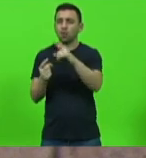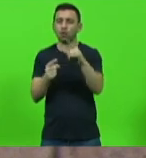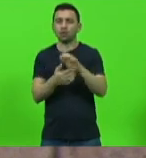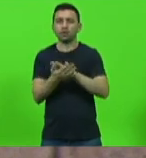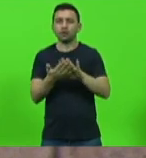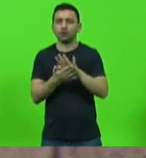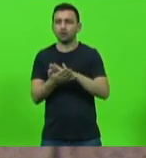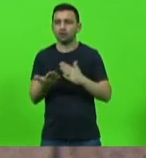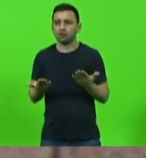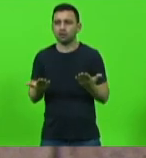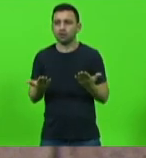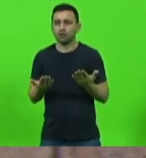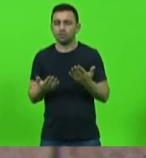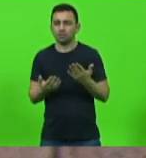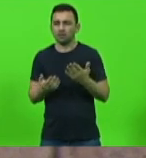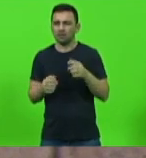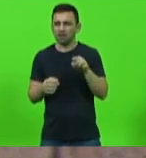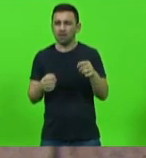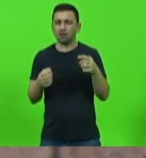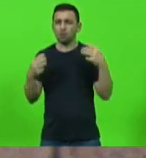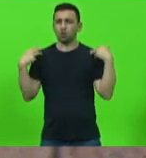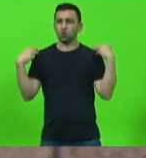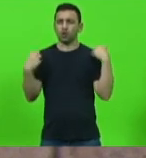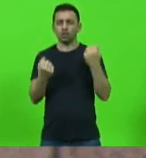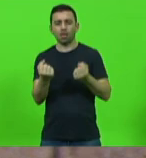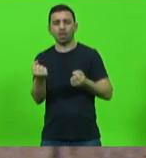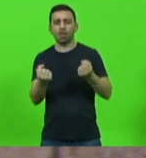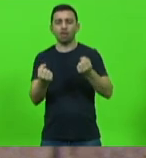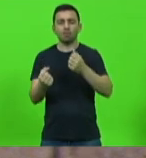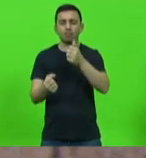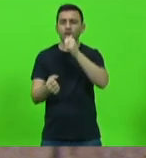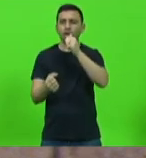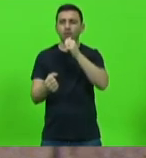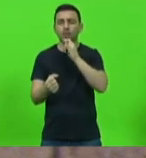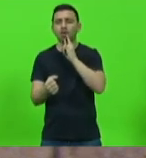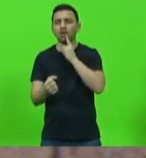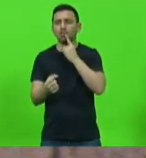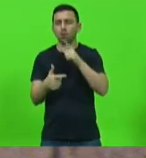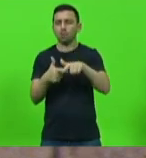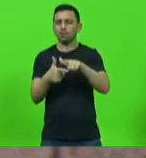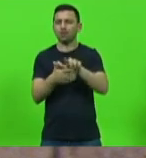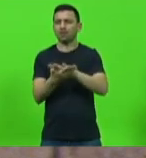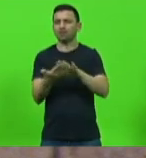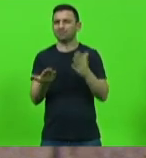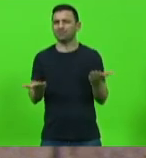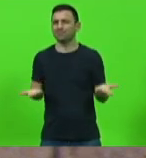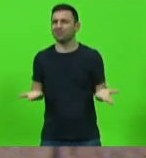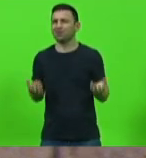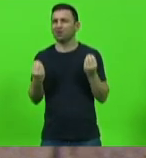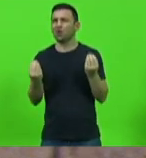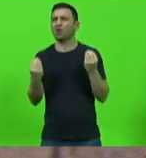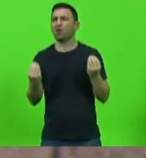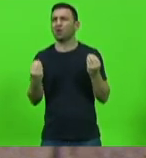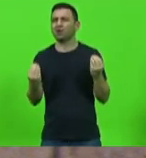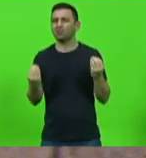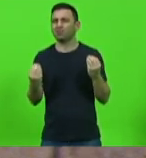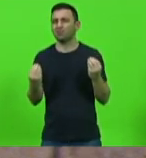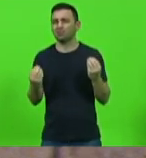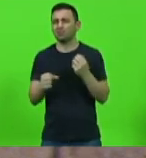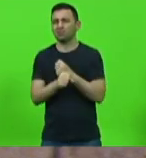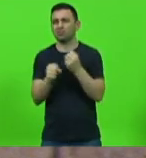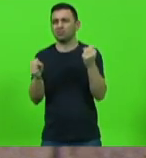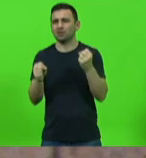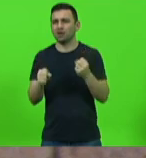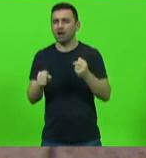embriagado não causa mal a ninguém, é um absurdo dos absurdos, a Organização